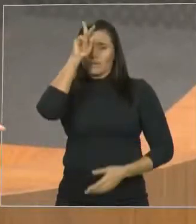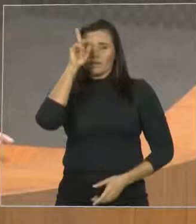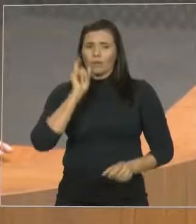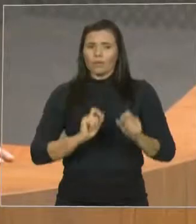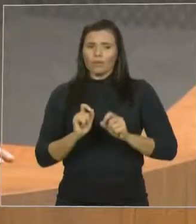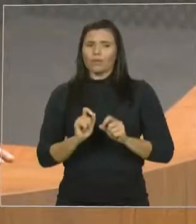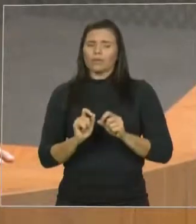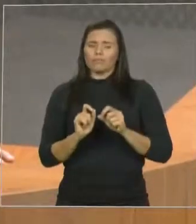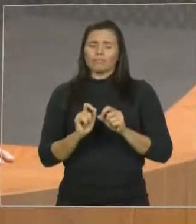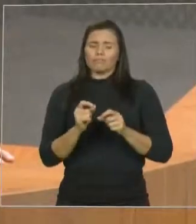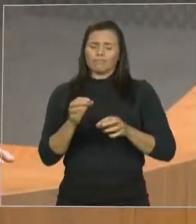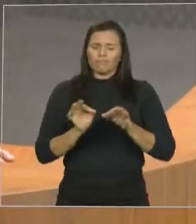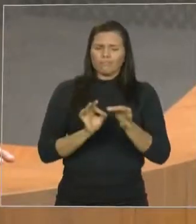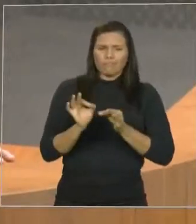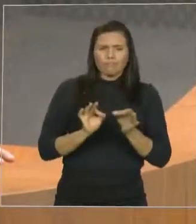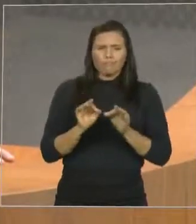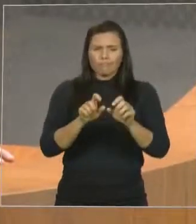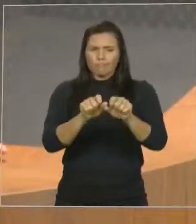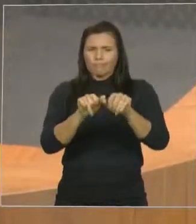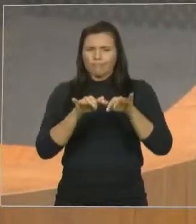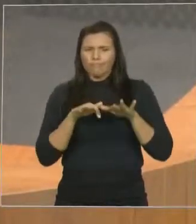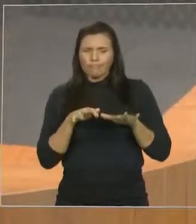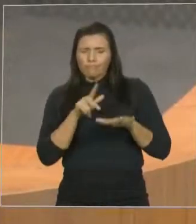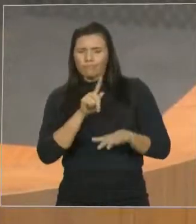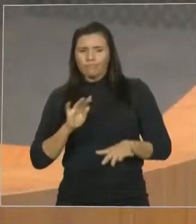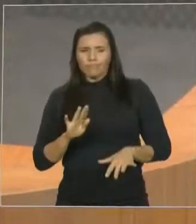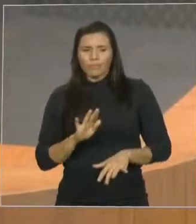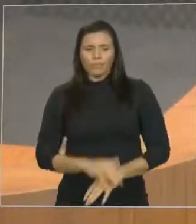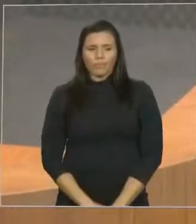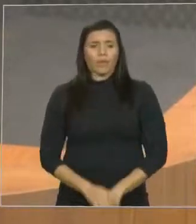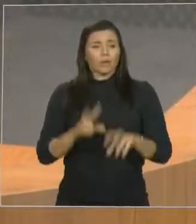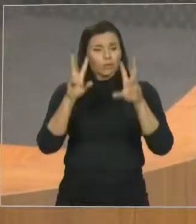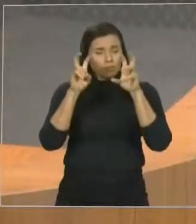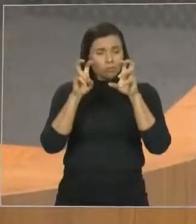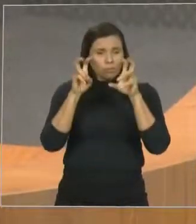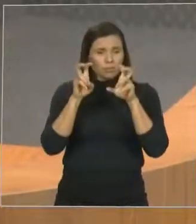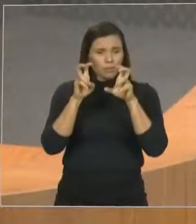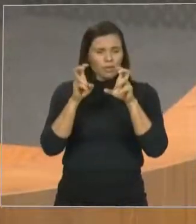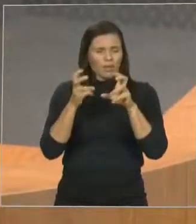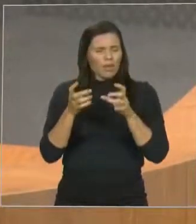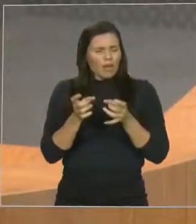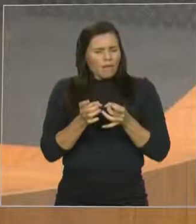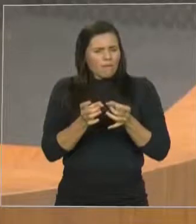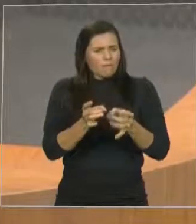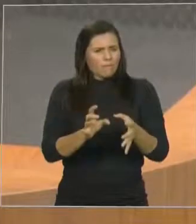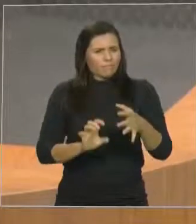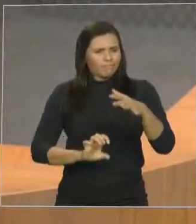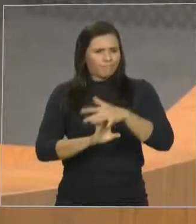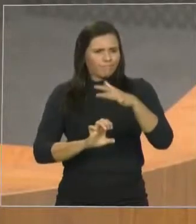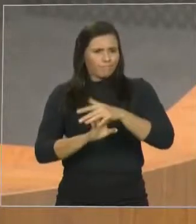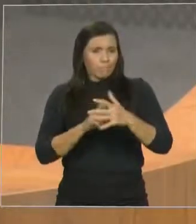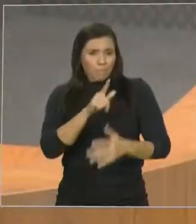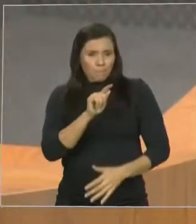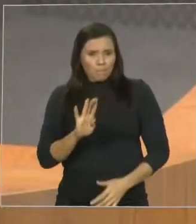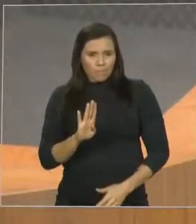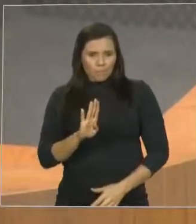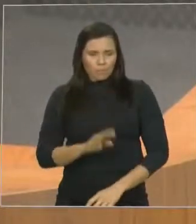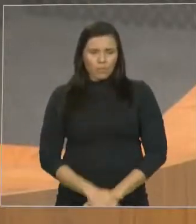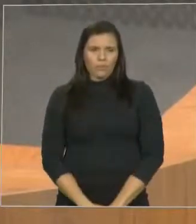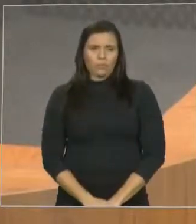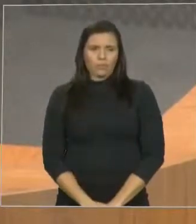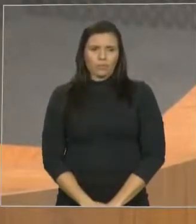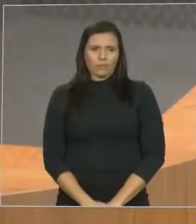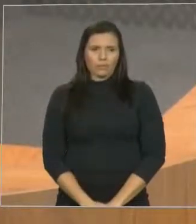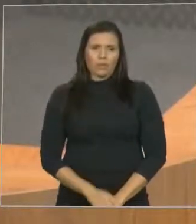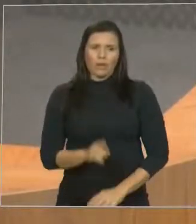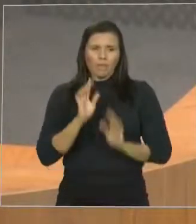pública que tratou sobre a privatização da Eletrobras e